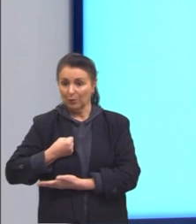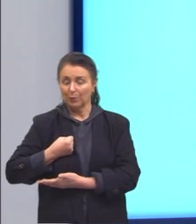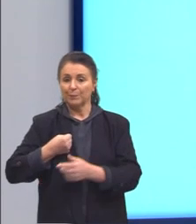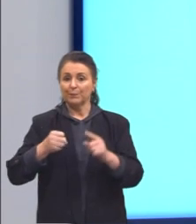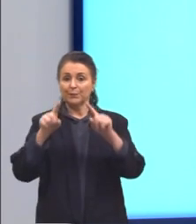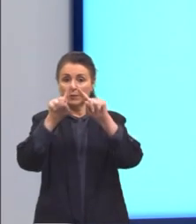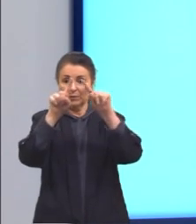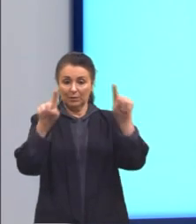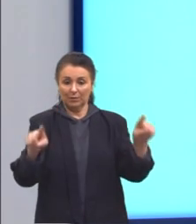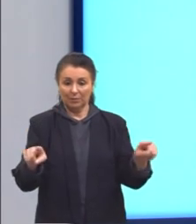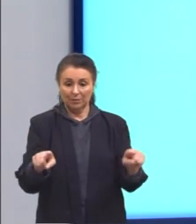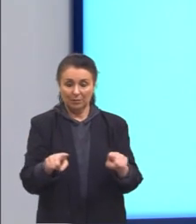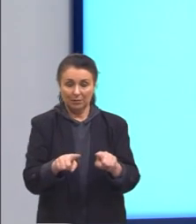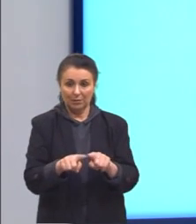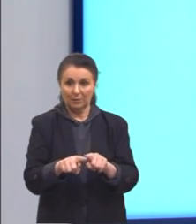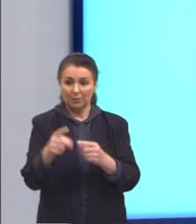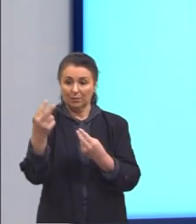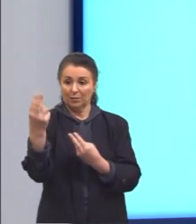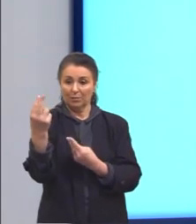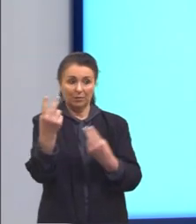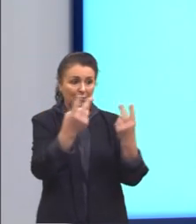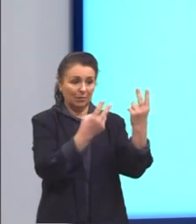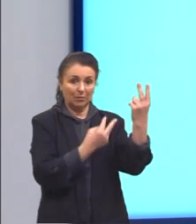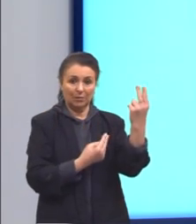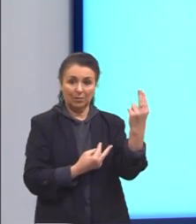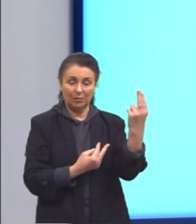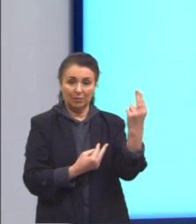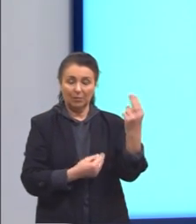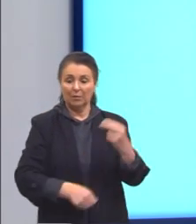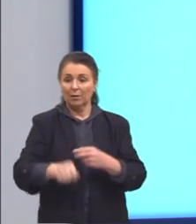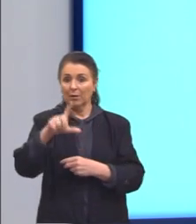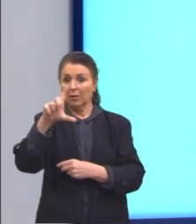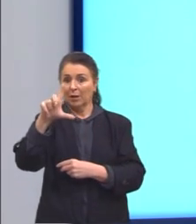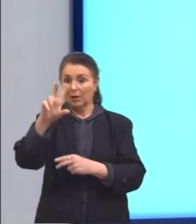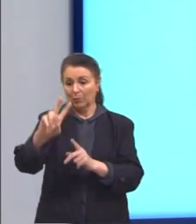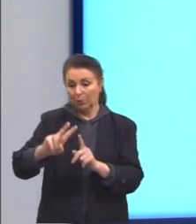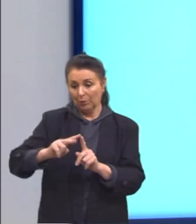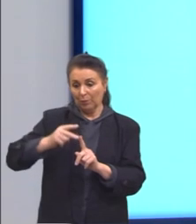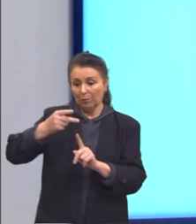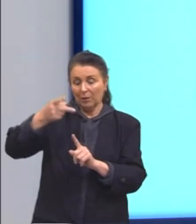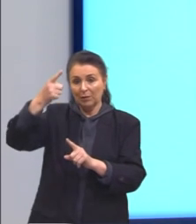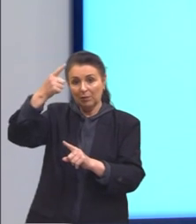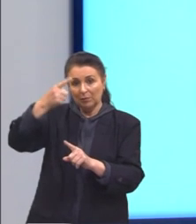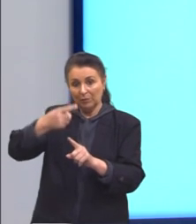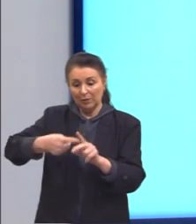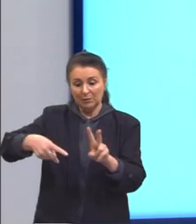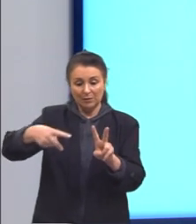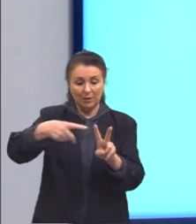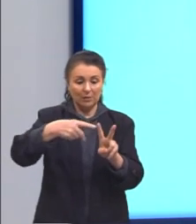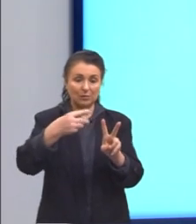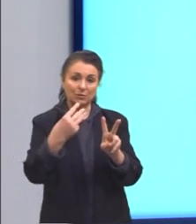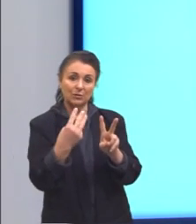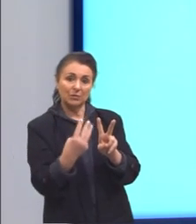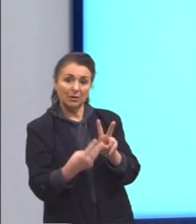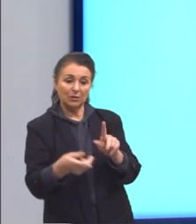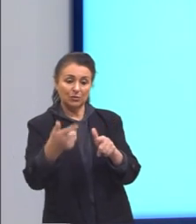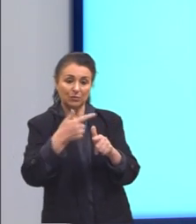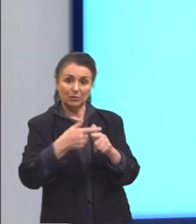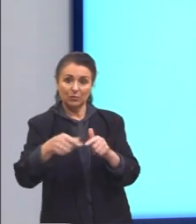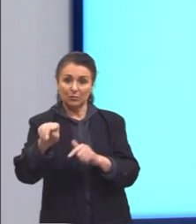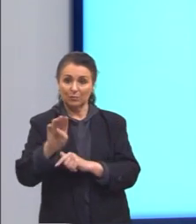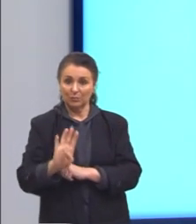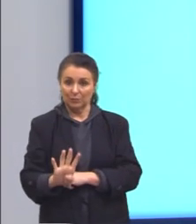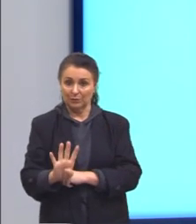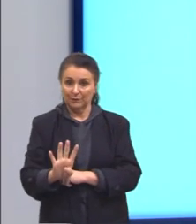para um triângulo equilátero é lado ao quadrado vezes raiz de 3 dividido por 4.